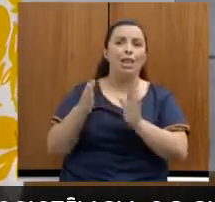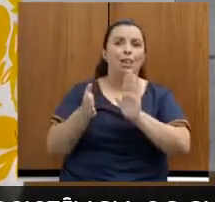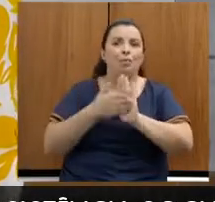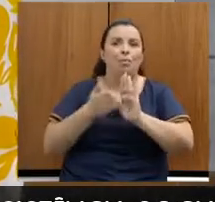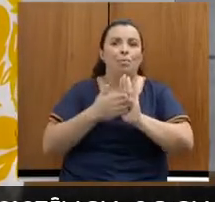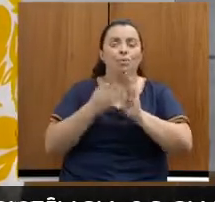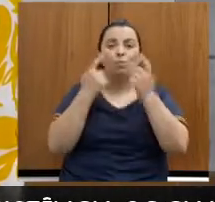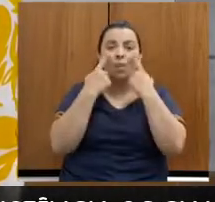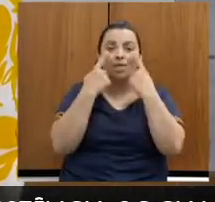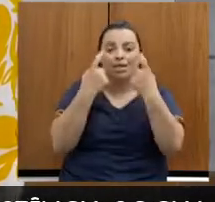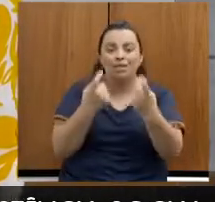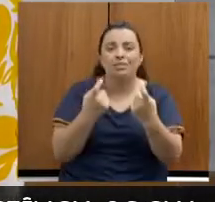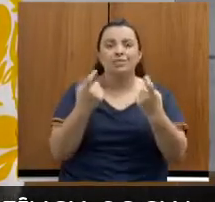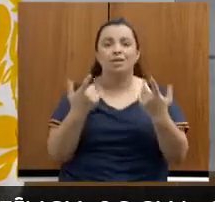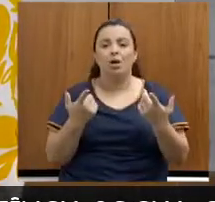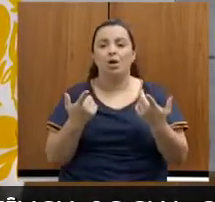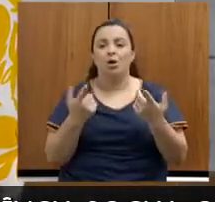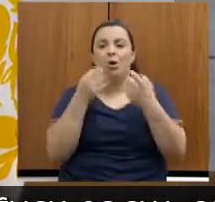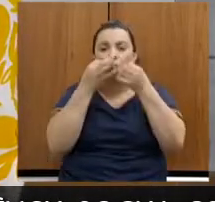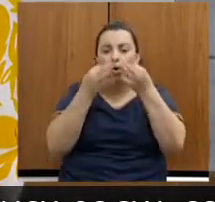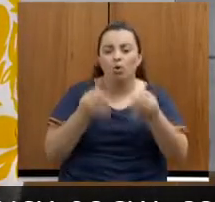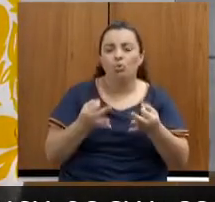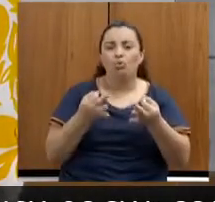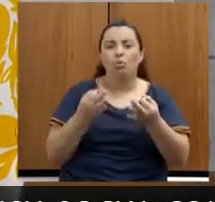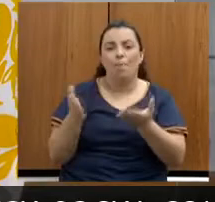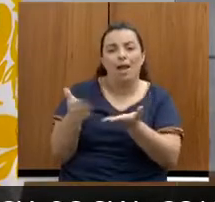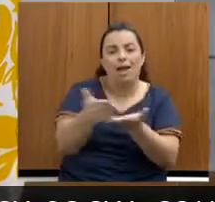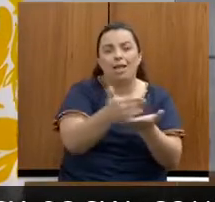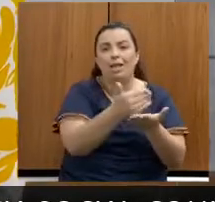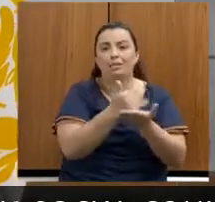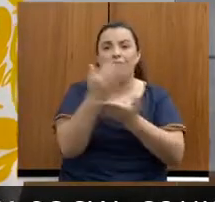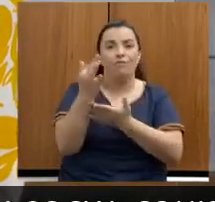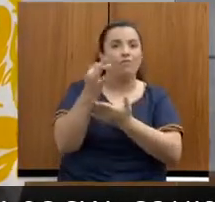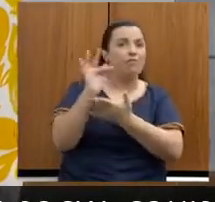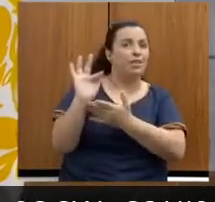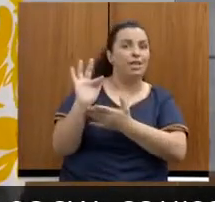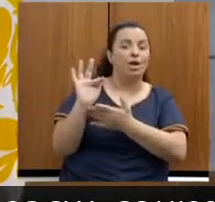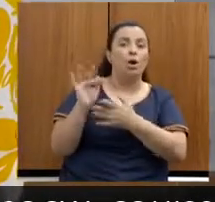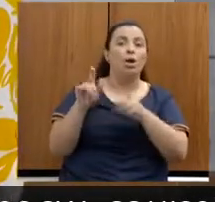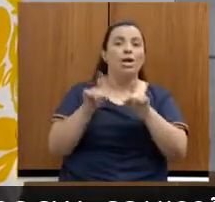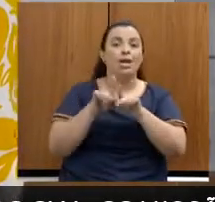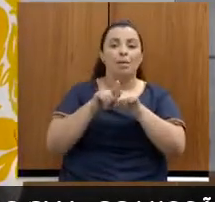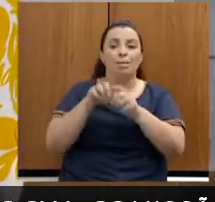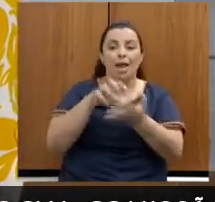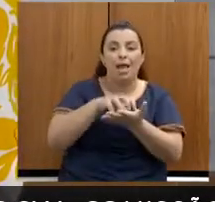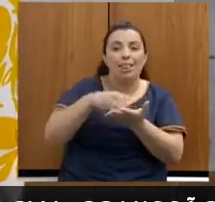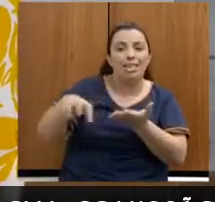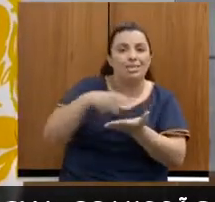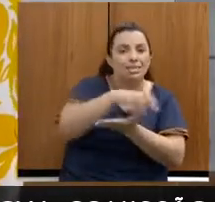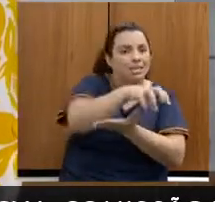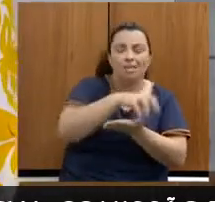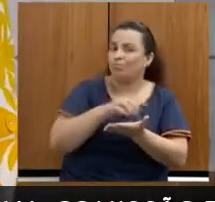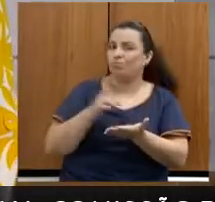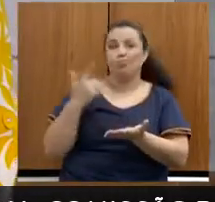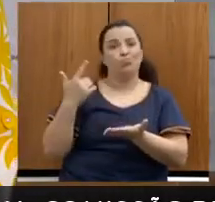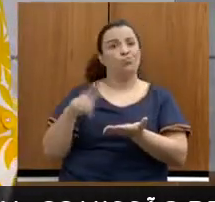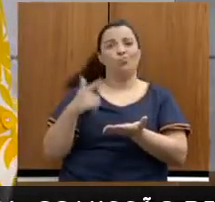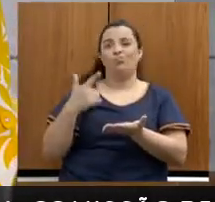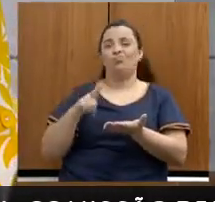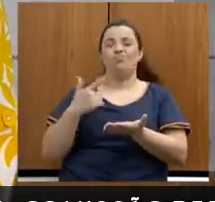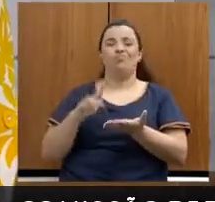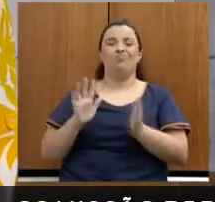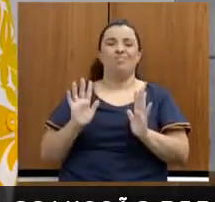centralização da arrecadação no âmbito federal e a descentralização de serviços que hoje a gente tem para estados e